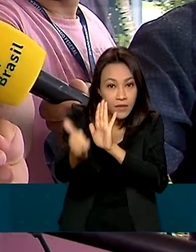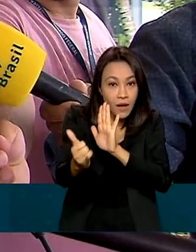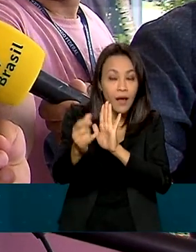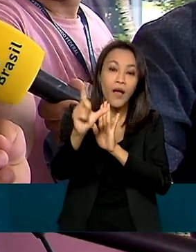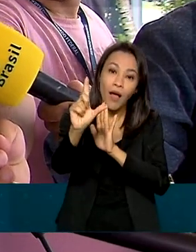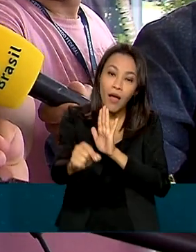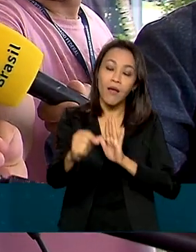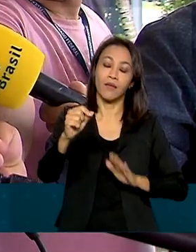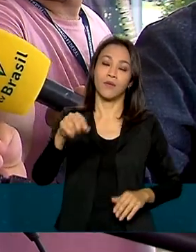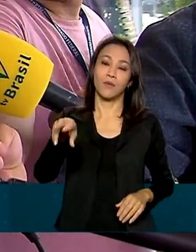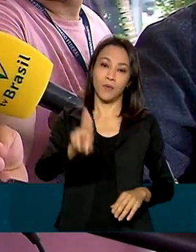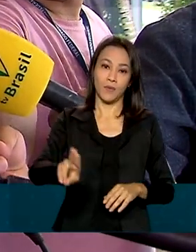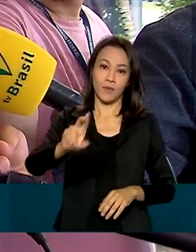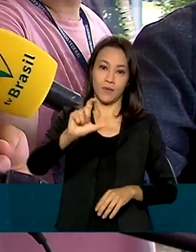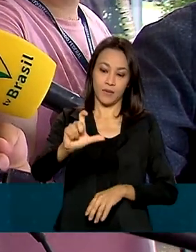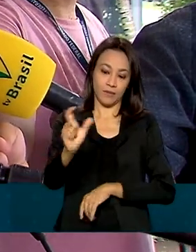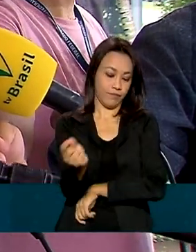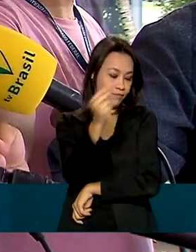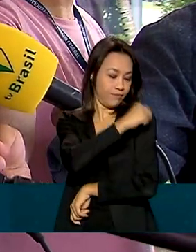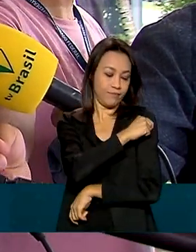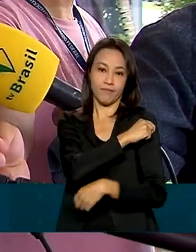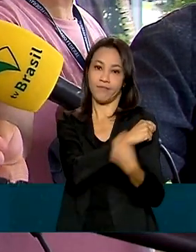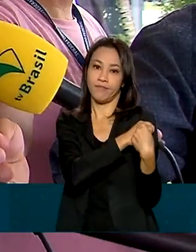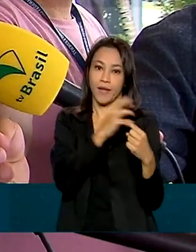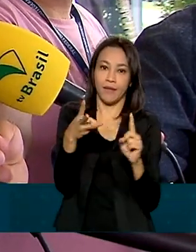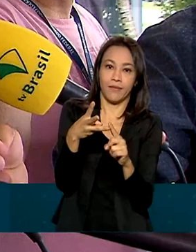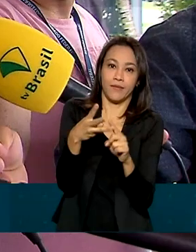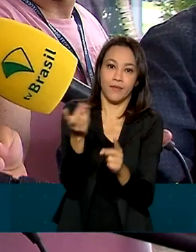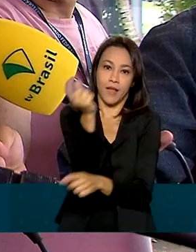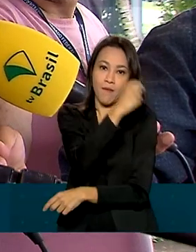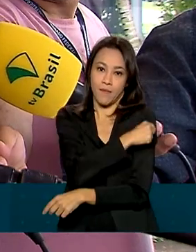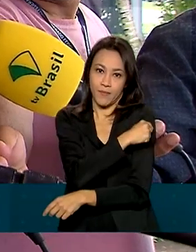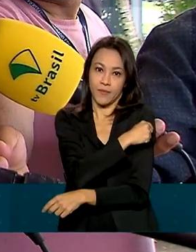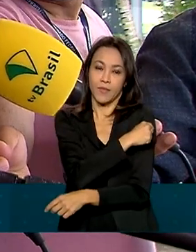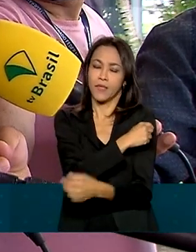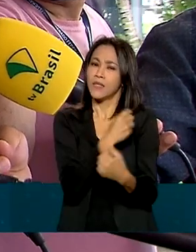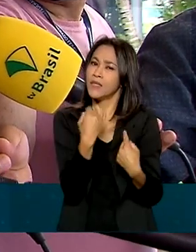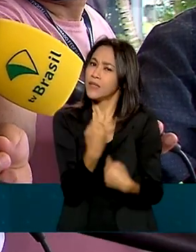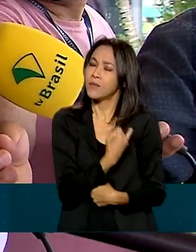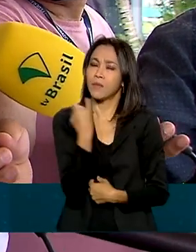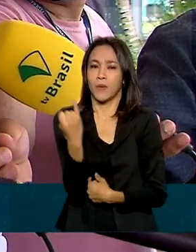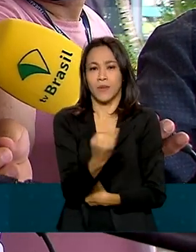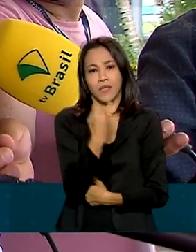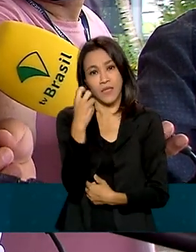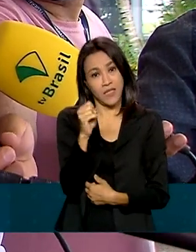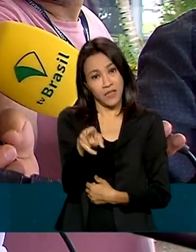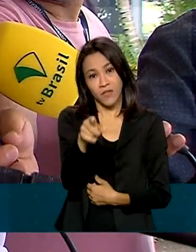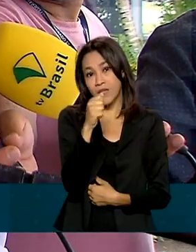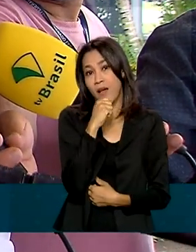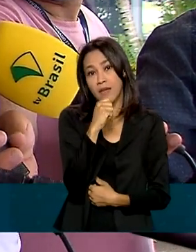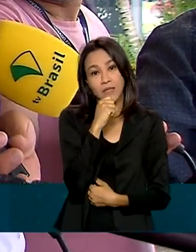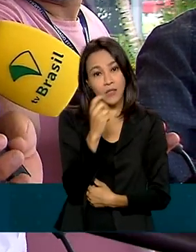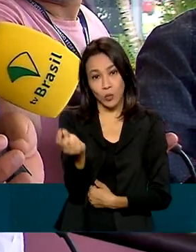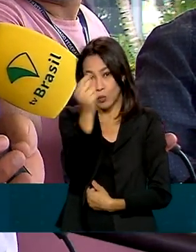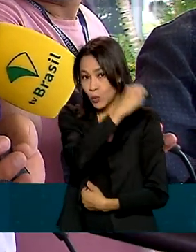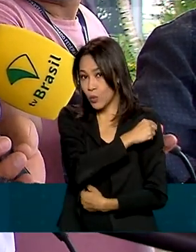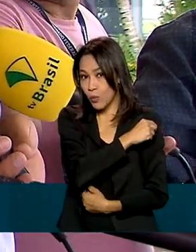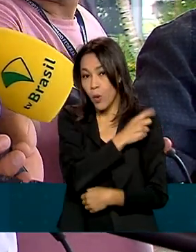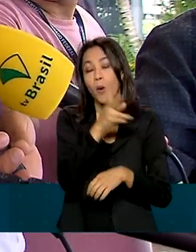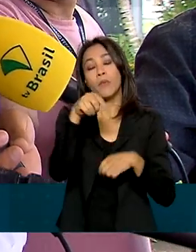aplicação da dose de reforço. Aplicar a dose de reforço é importante. Então se você não tomou a dose de reforço,